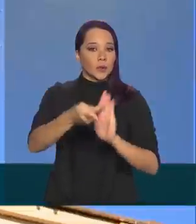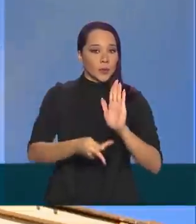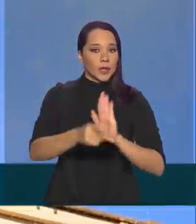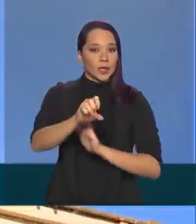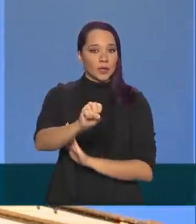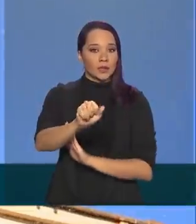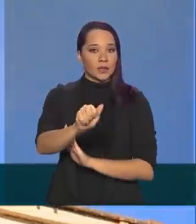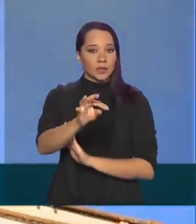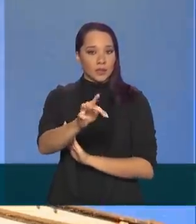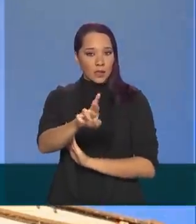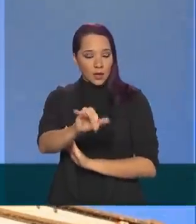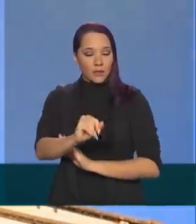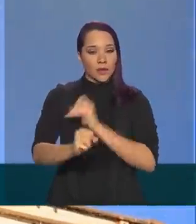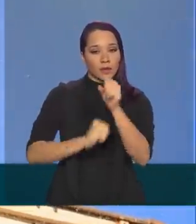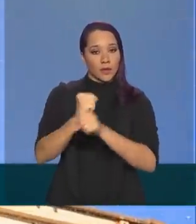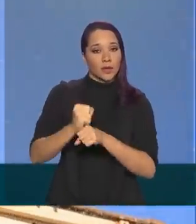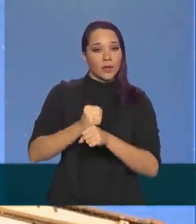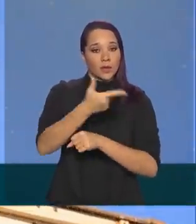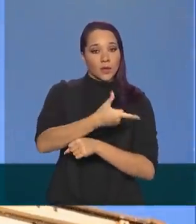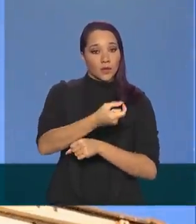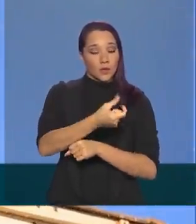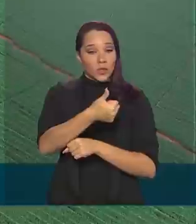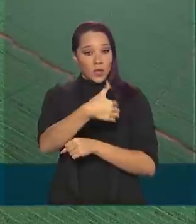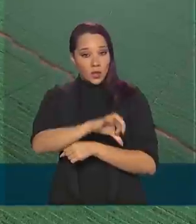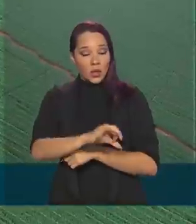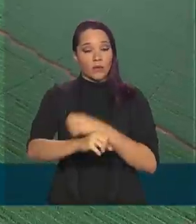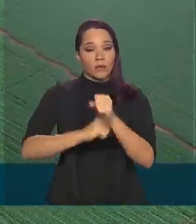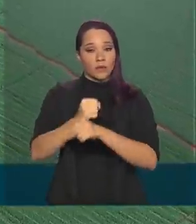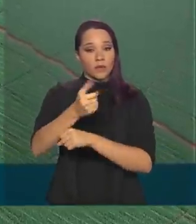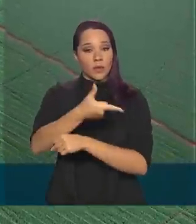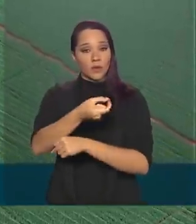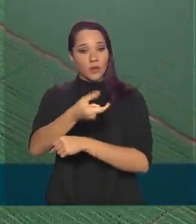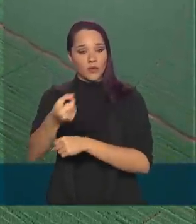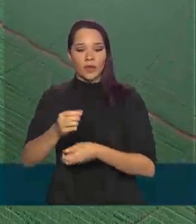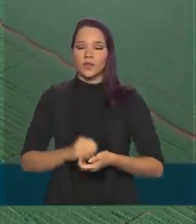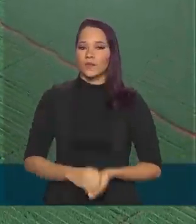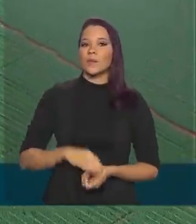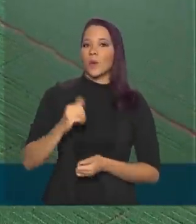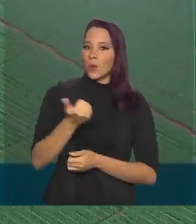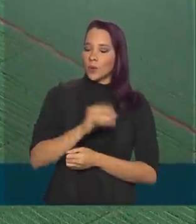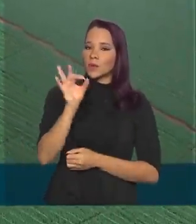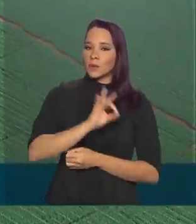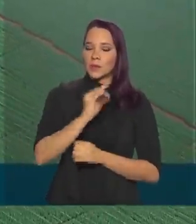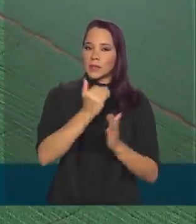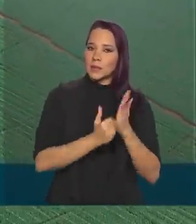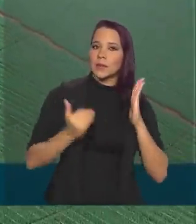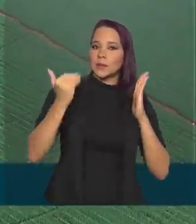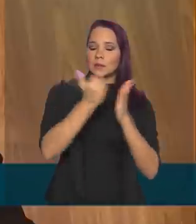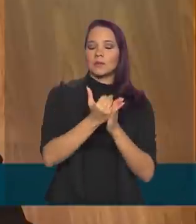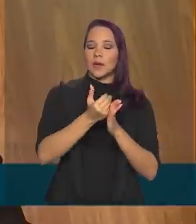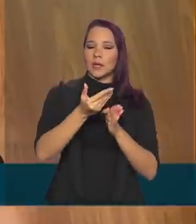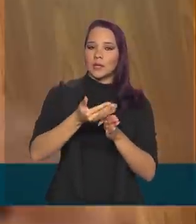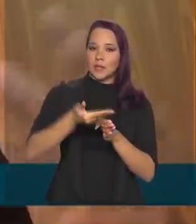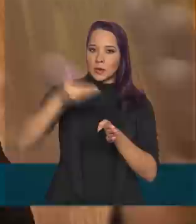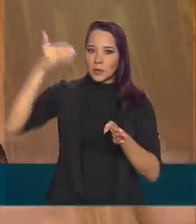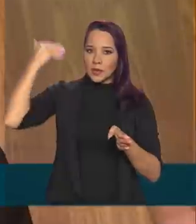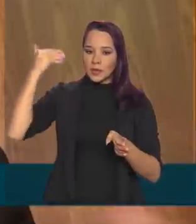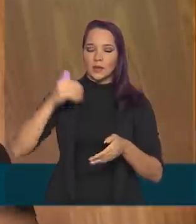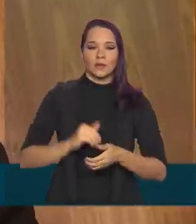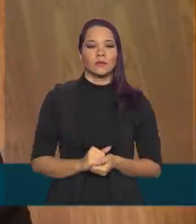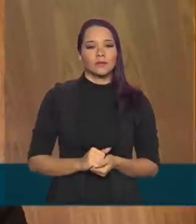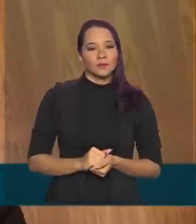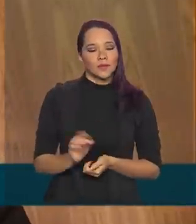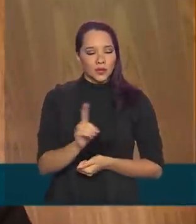safra 2019-2020. São 11% a mais que no período anterior. Não só